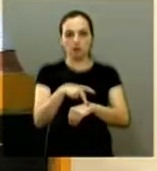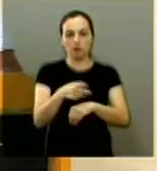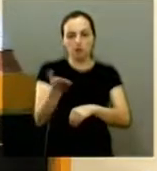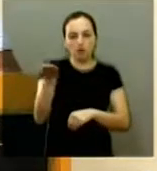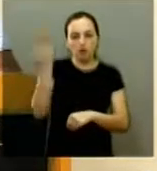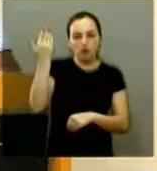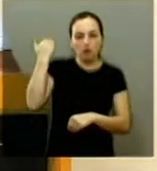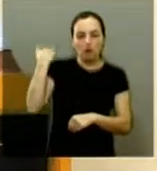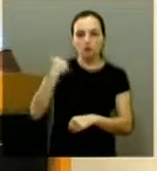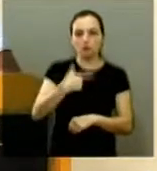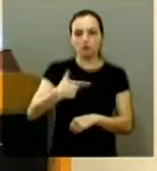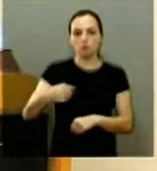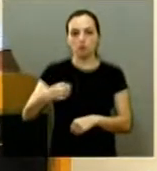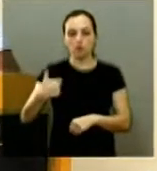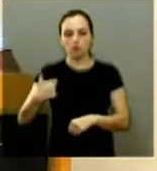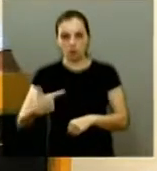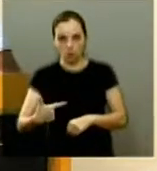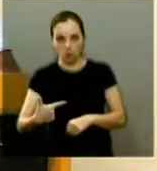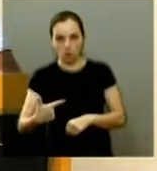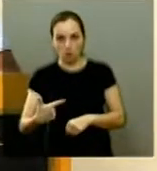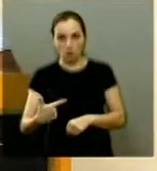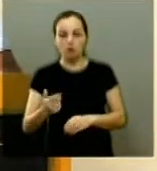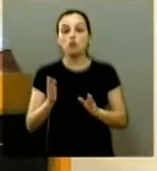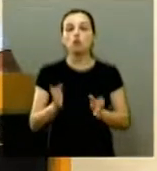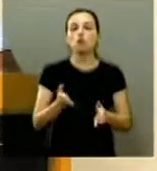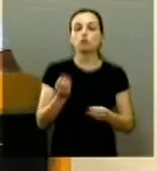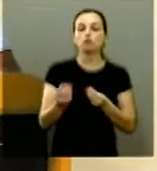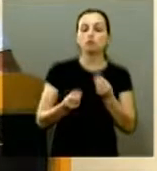antes de 2002 e o que é o país hoje